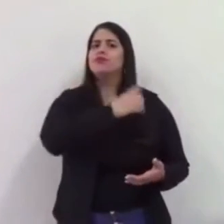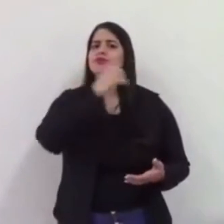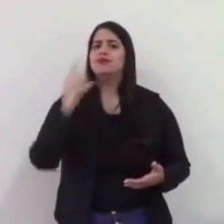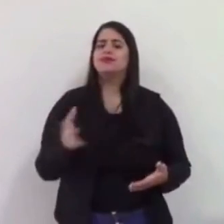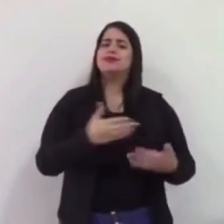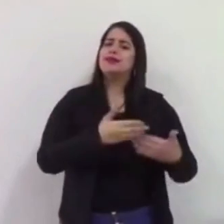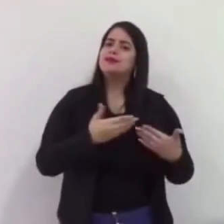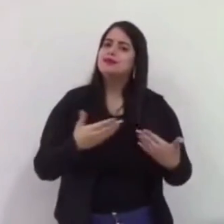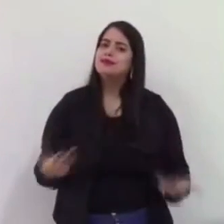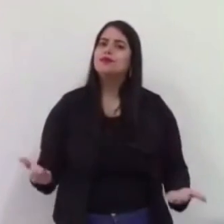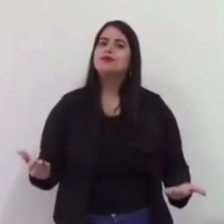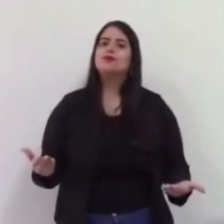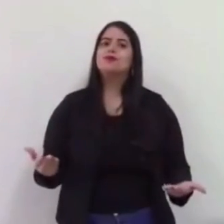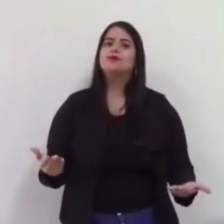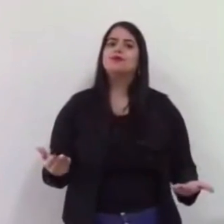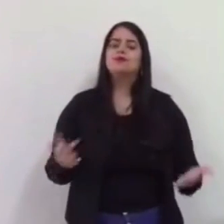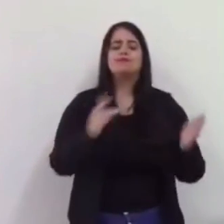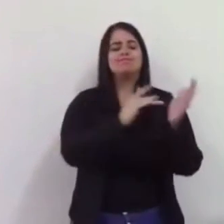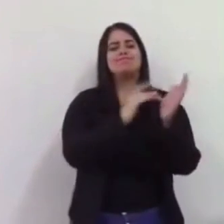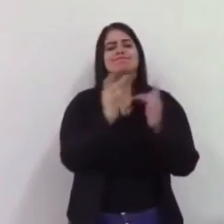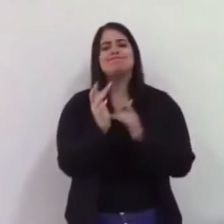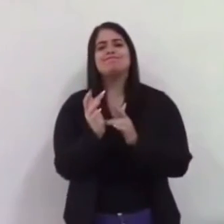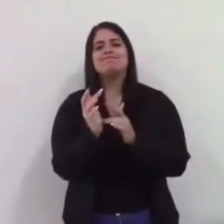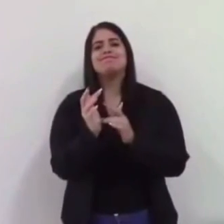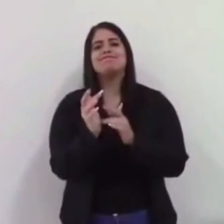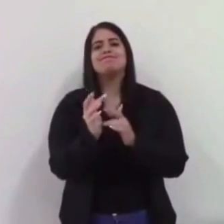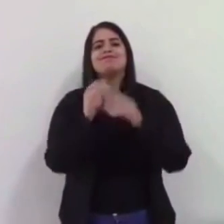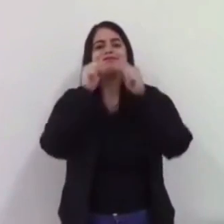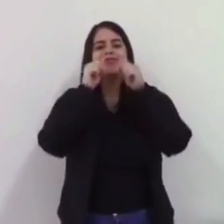e que o Bom Jesus abençoe todos nós, São Betense. Obrigado. Obrigado. Obrigado.